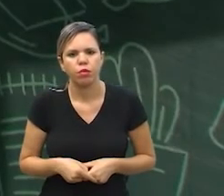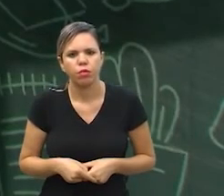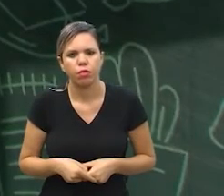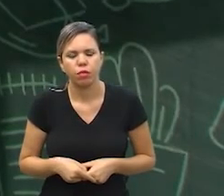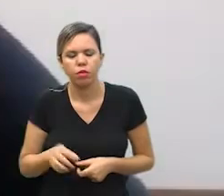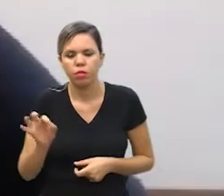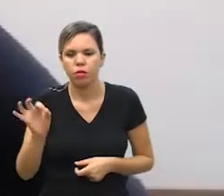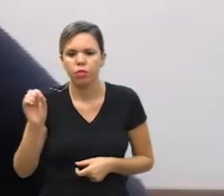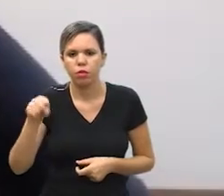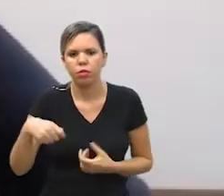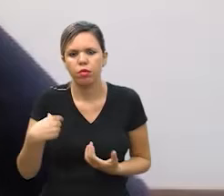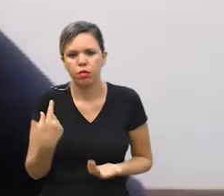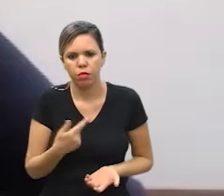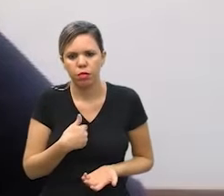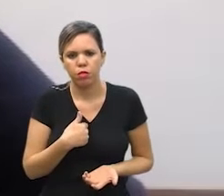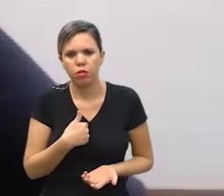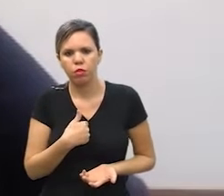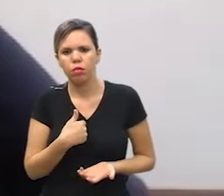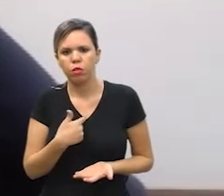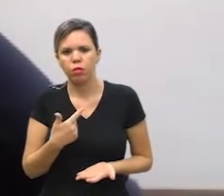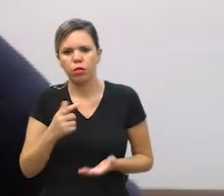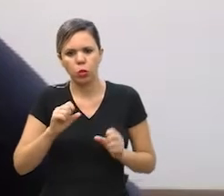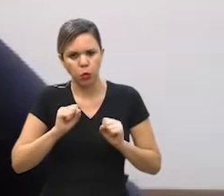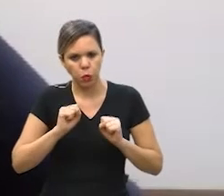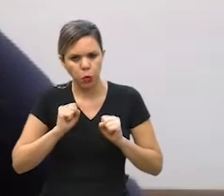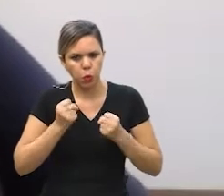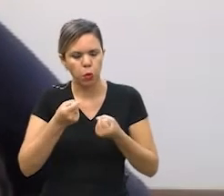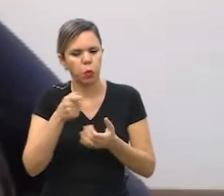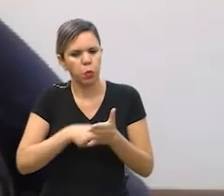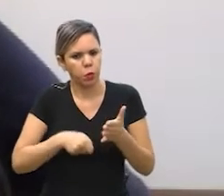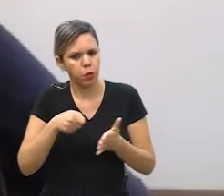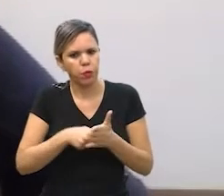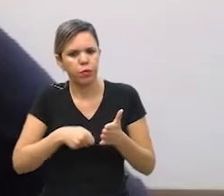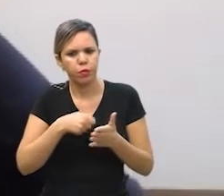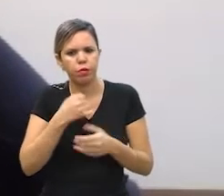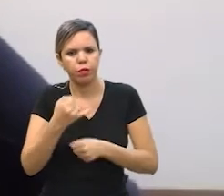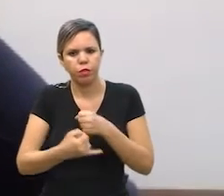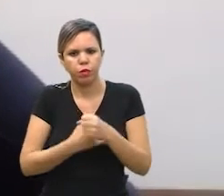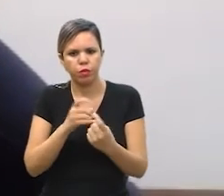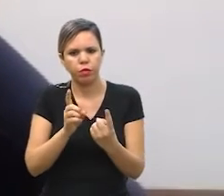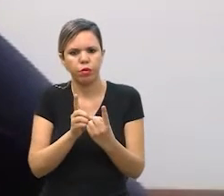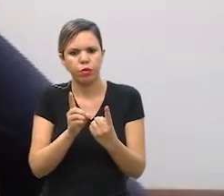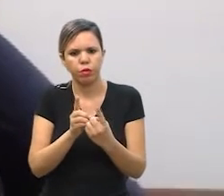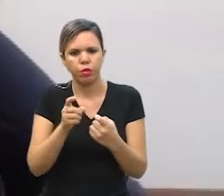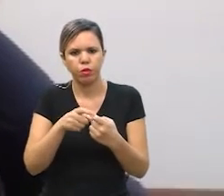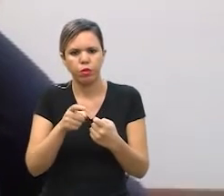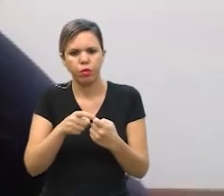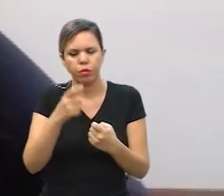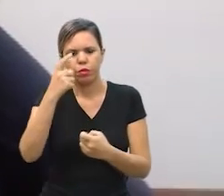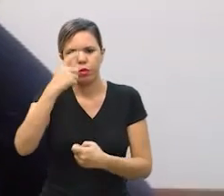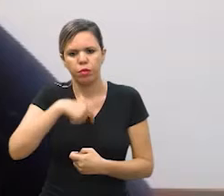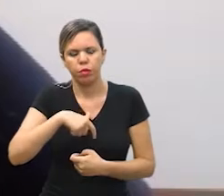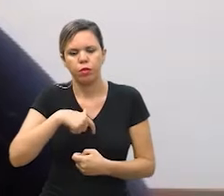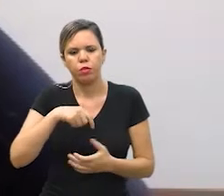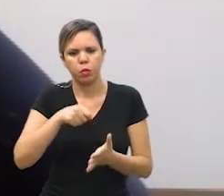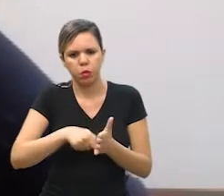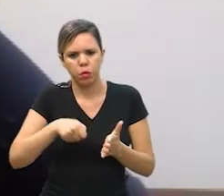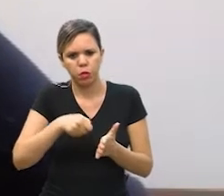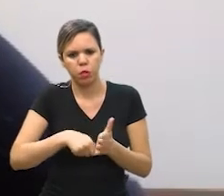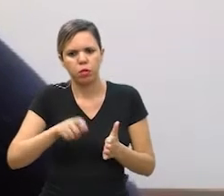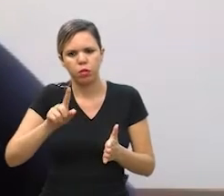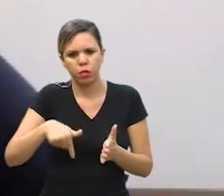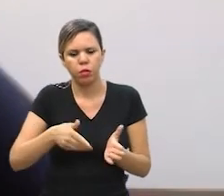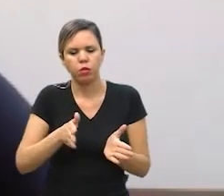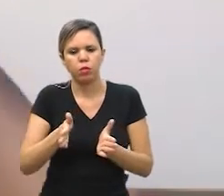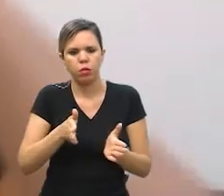com certeza bom eu sou uma uma defensora ferrenha da telesaúde até pela pela minha causa que é o